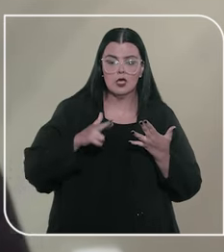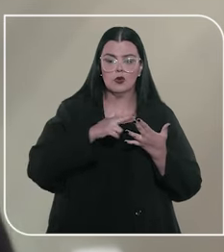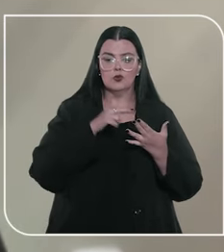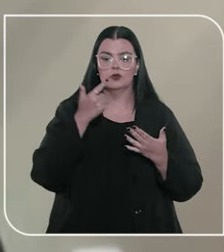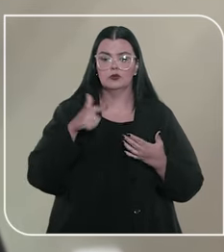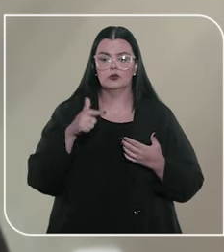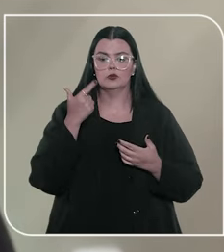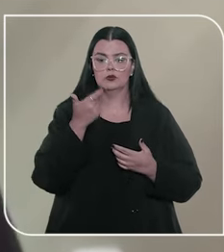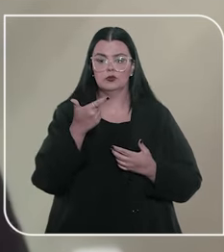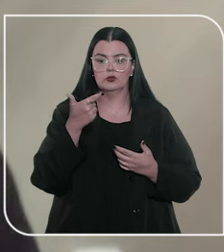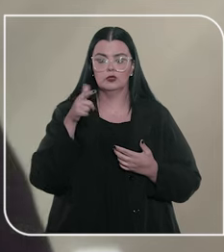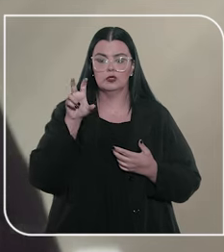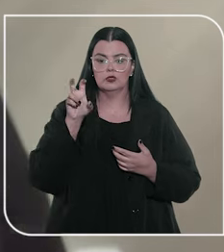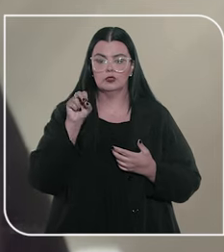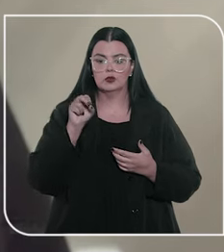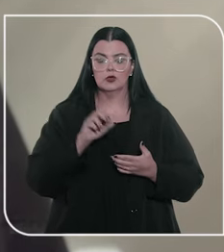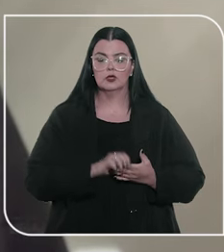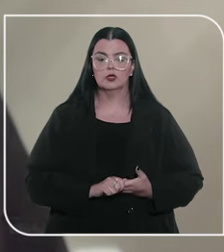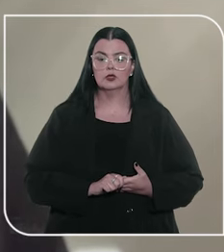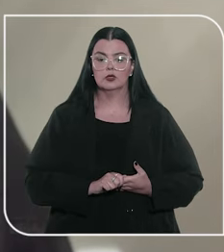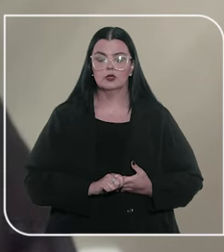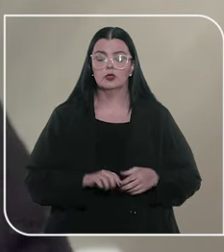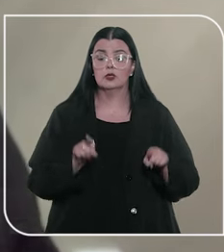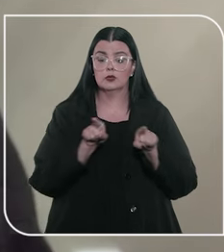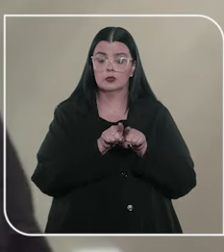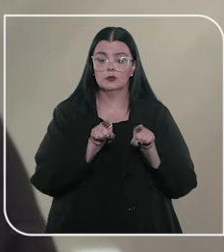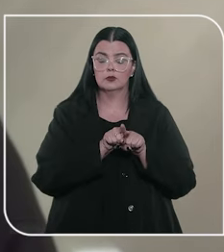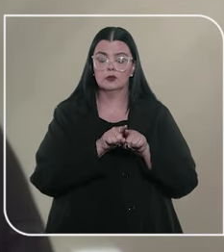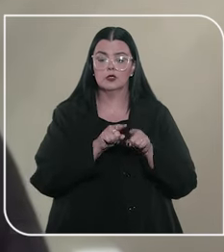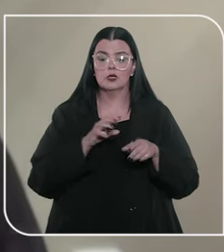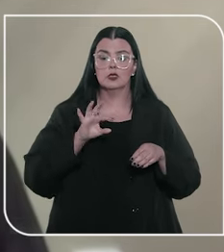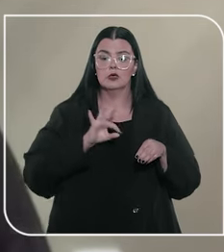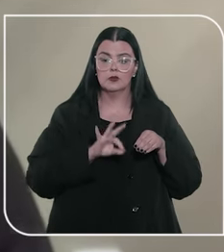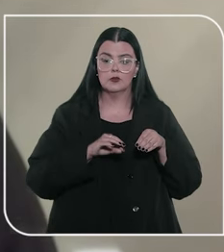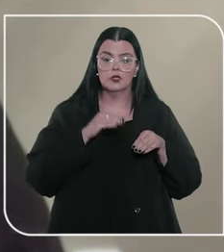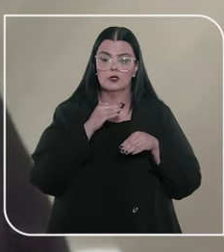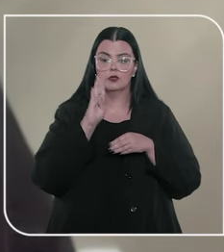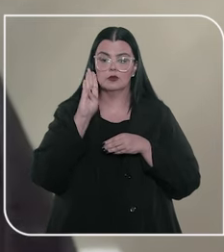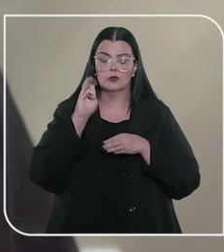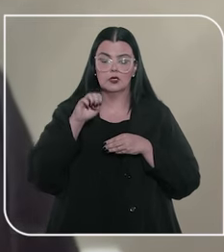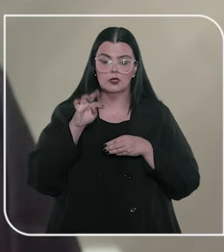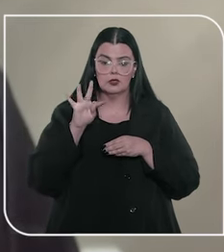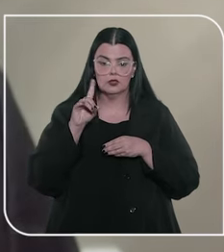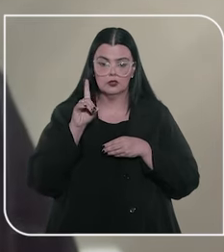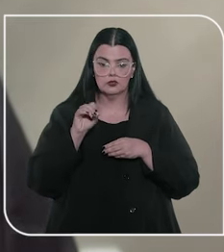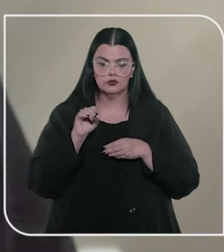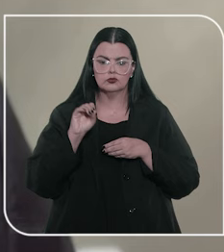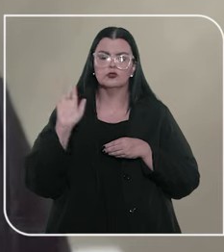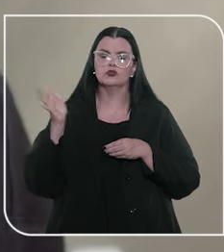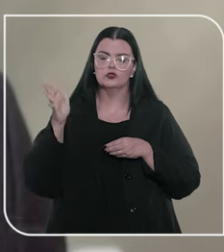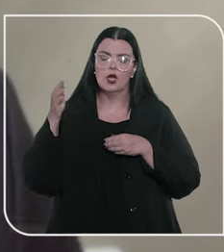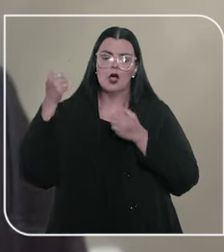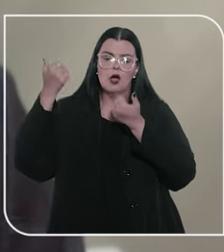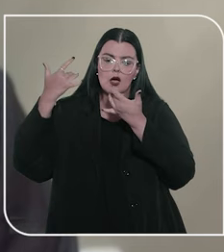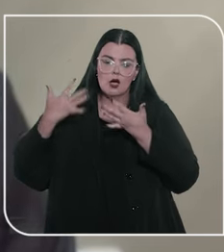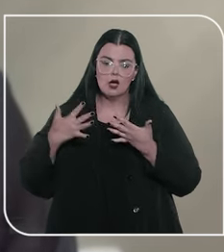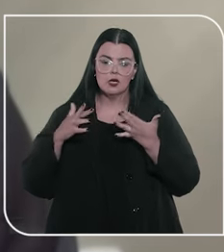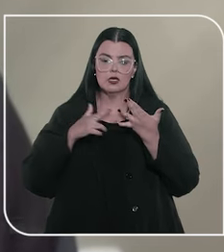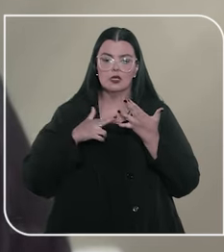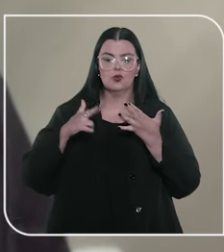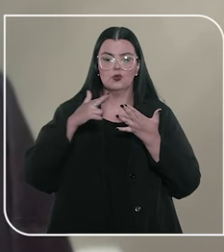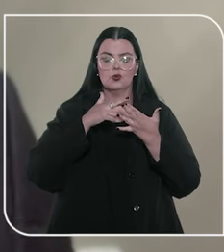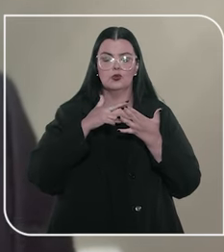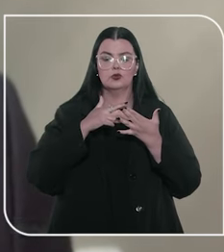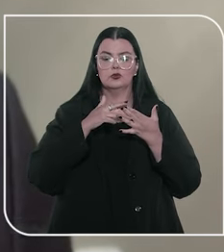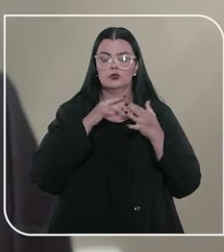repetitivos nº 250. Com base nisso, o ministro Benedito Gonçalves, que foi relator do recurso